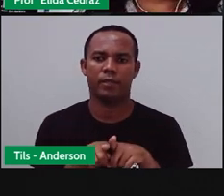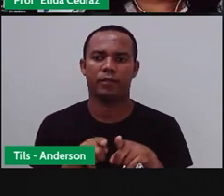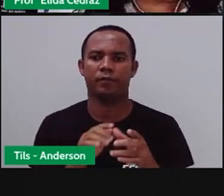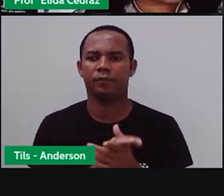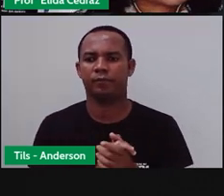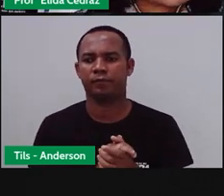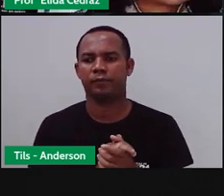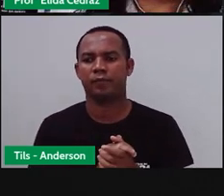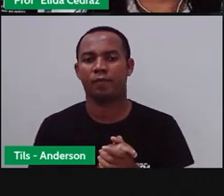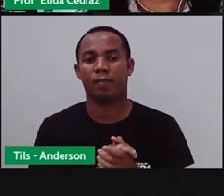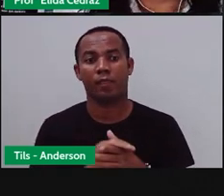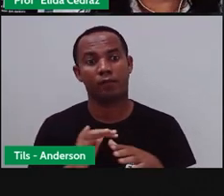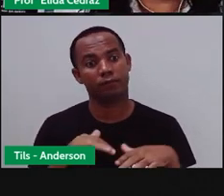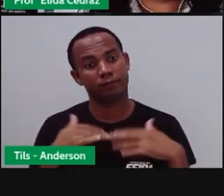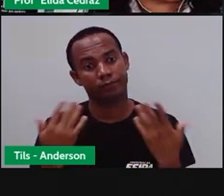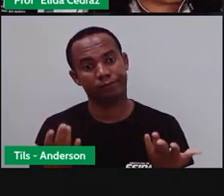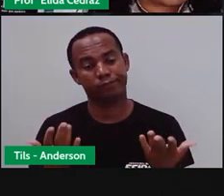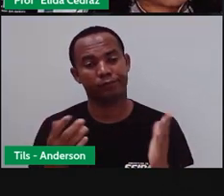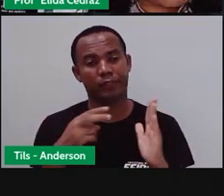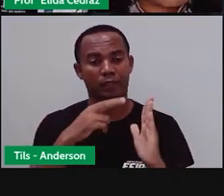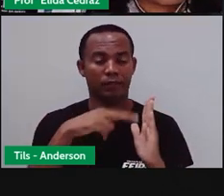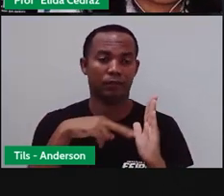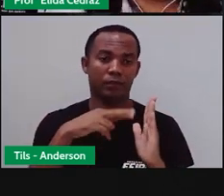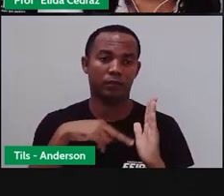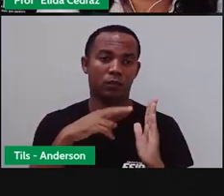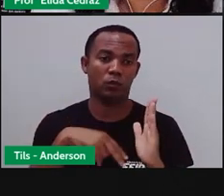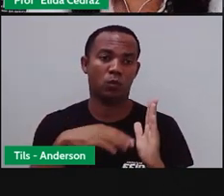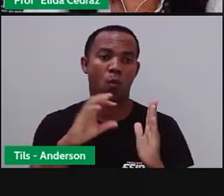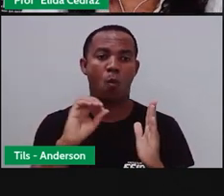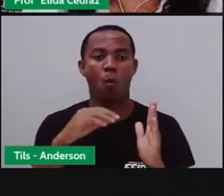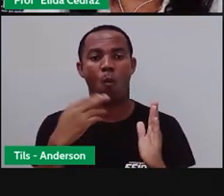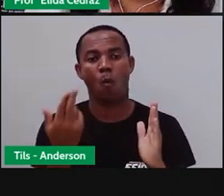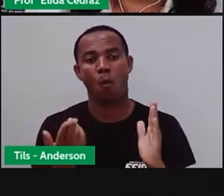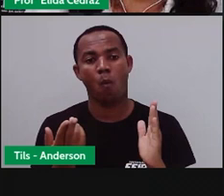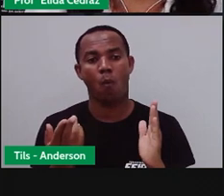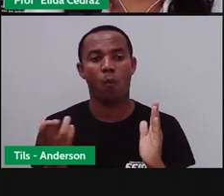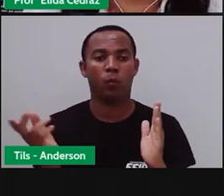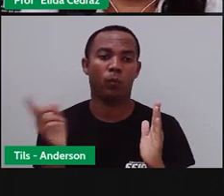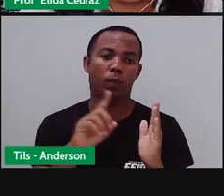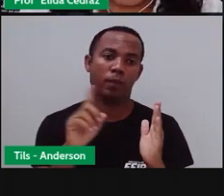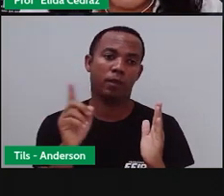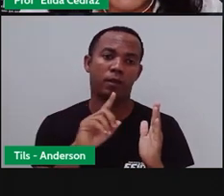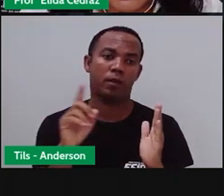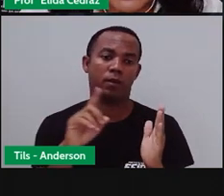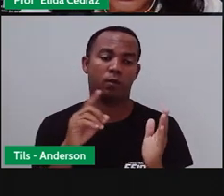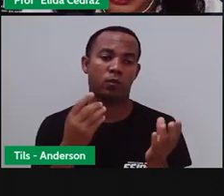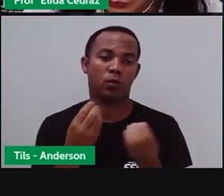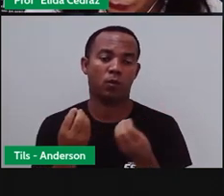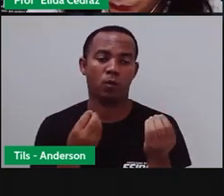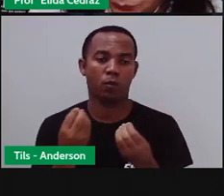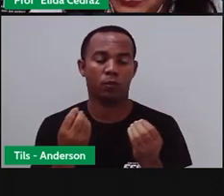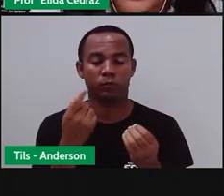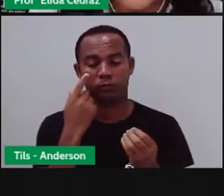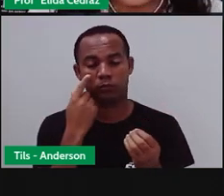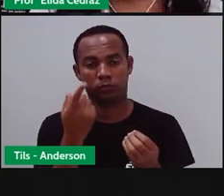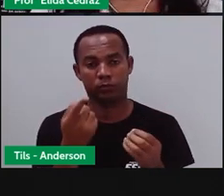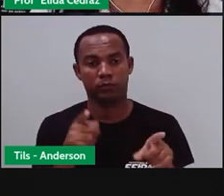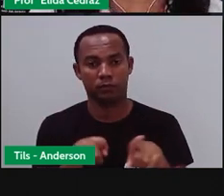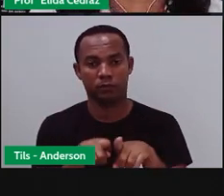faz se foi lida no papel, ou se foi lida no aparelho eletrônico.